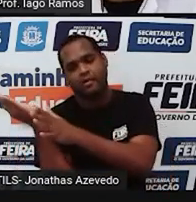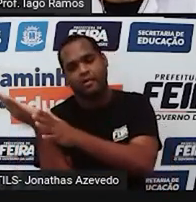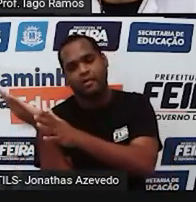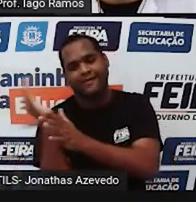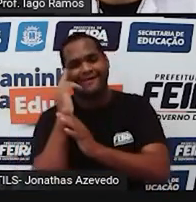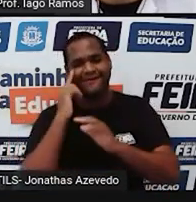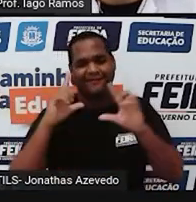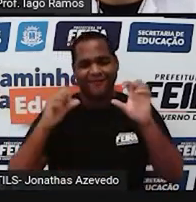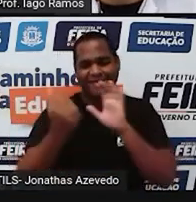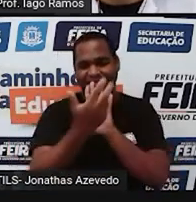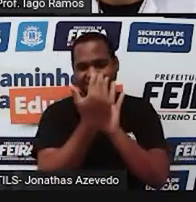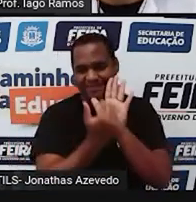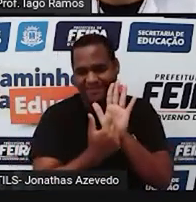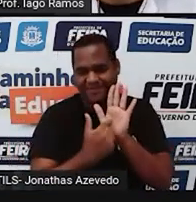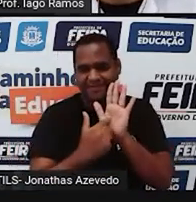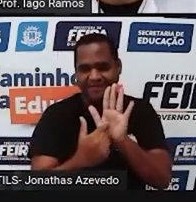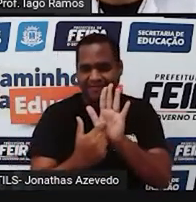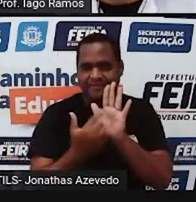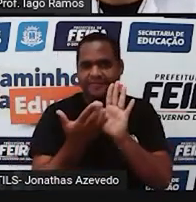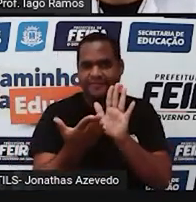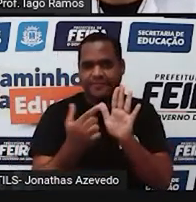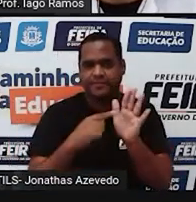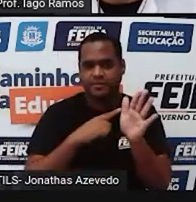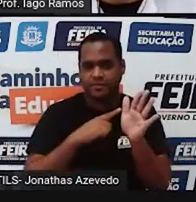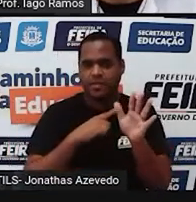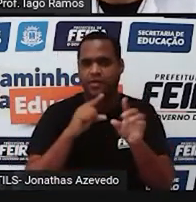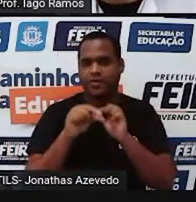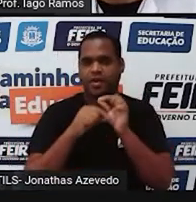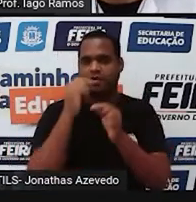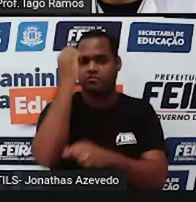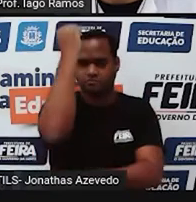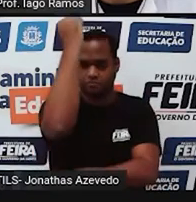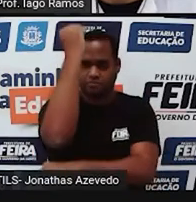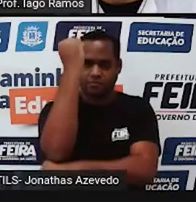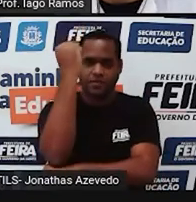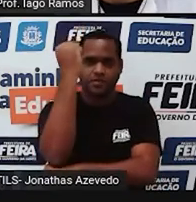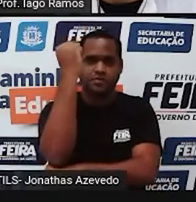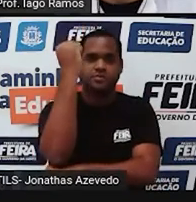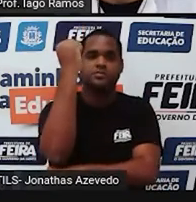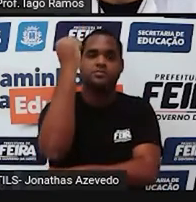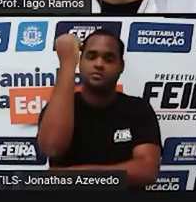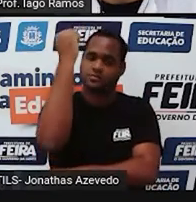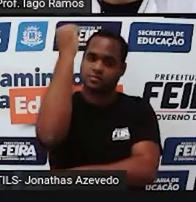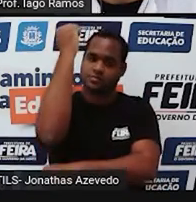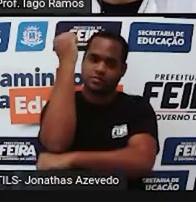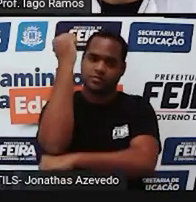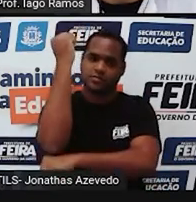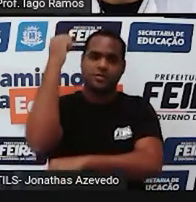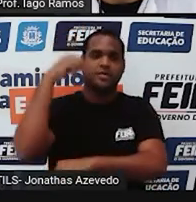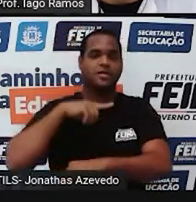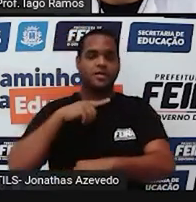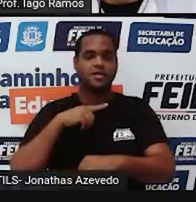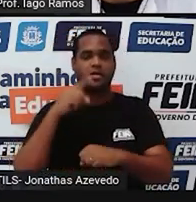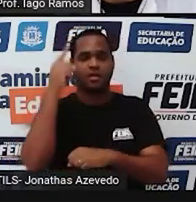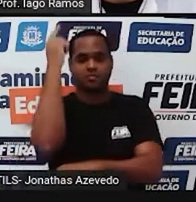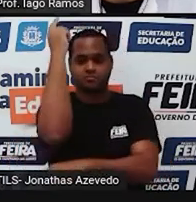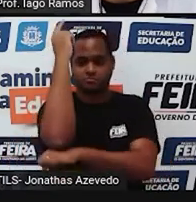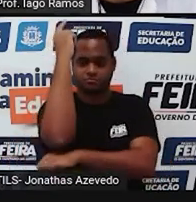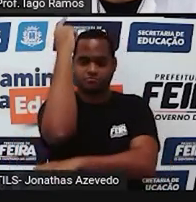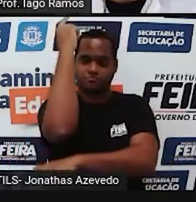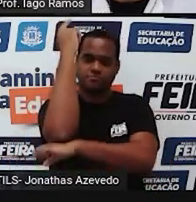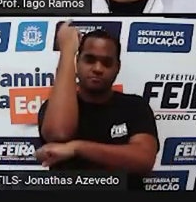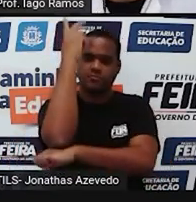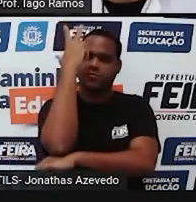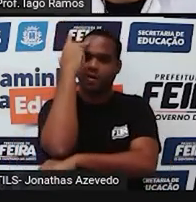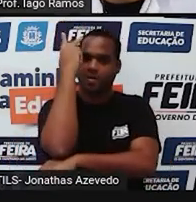mostra a figura. Então aqui na figura a gente tem um poste que está fixado no chão mas